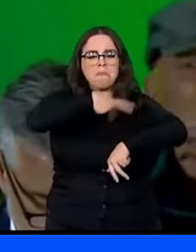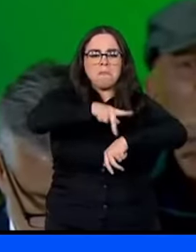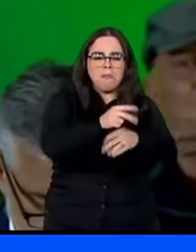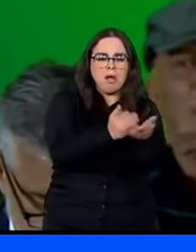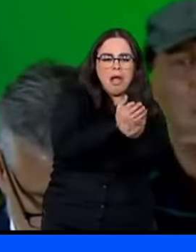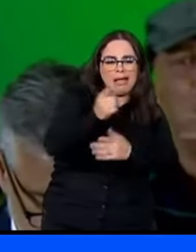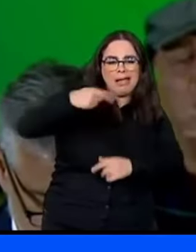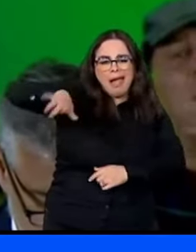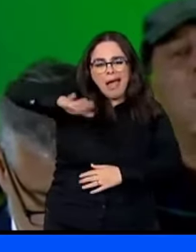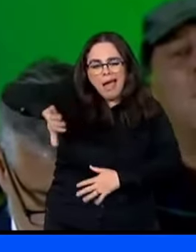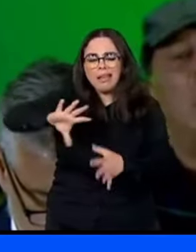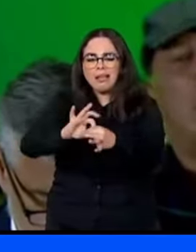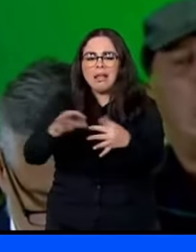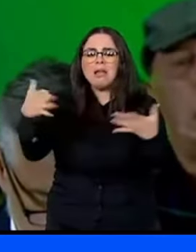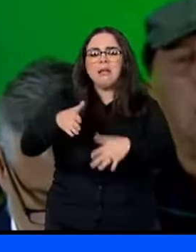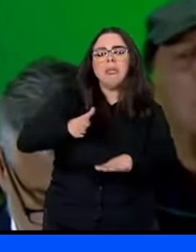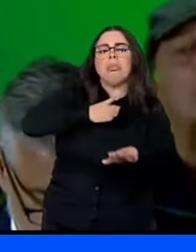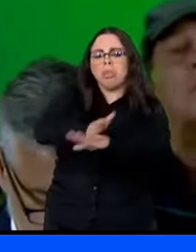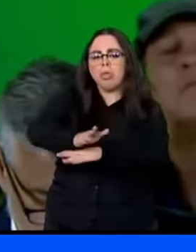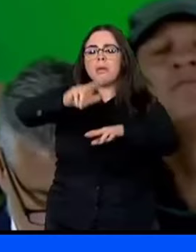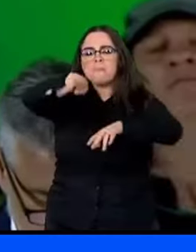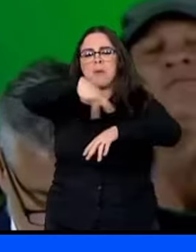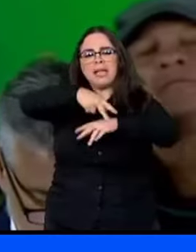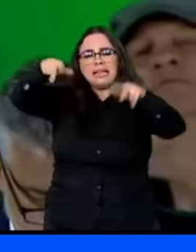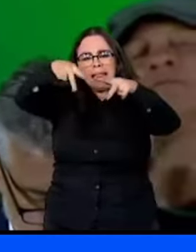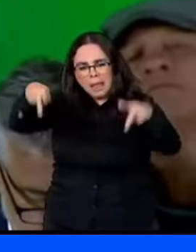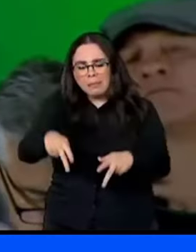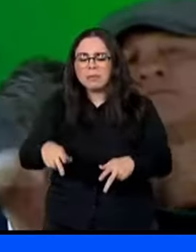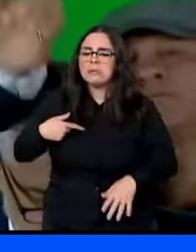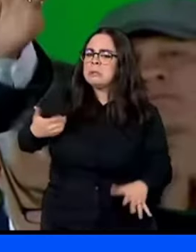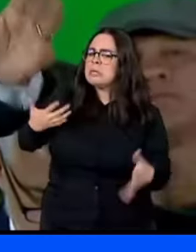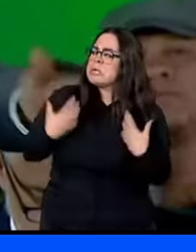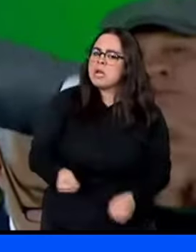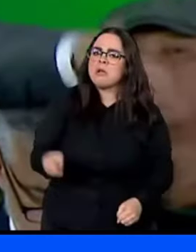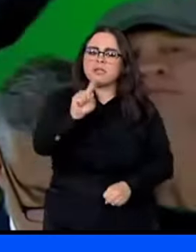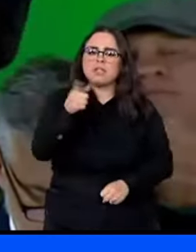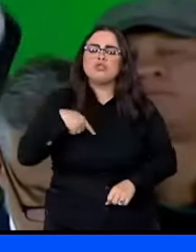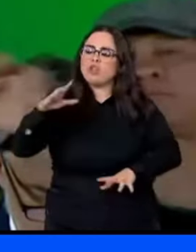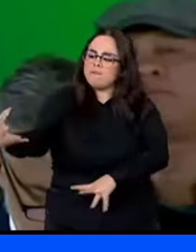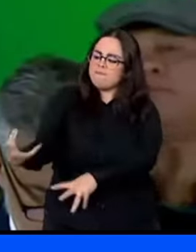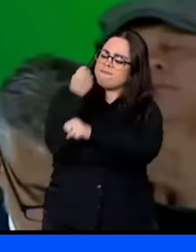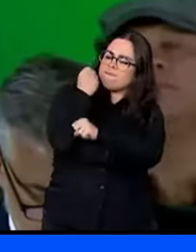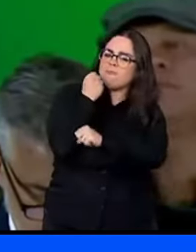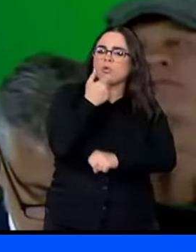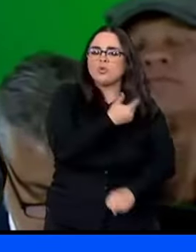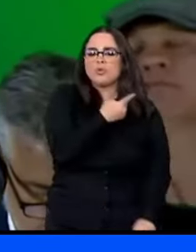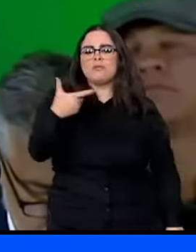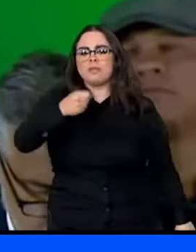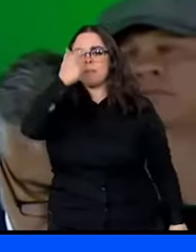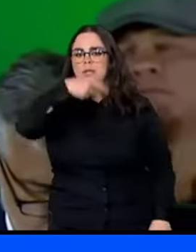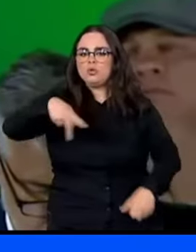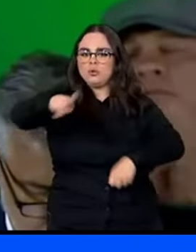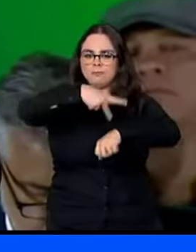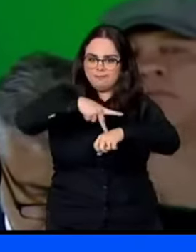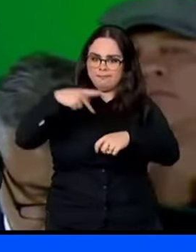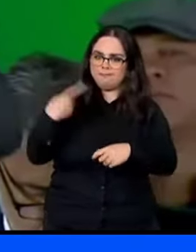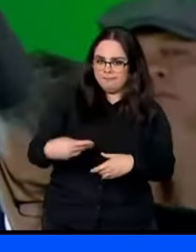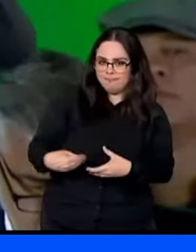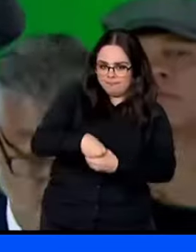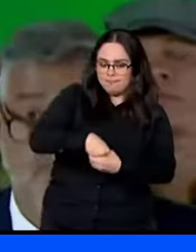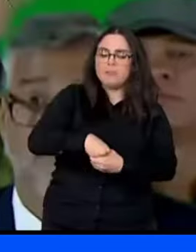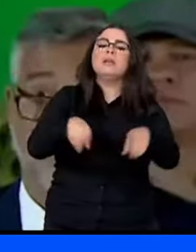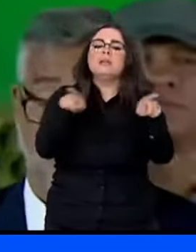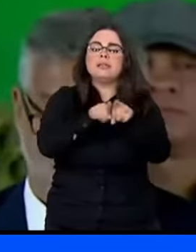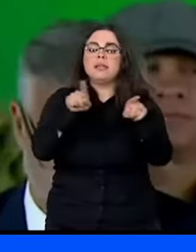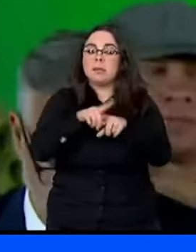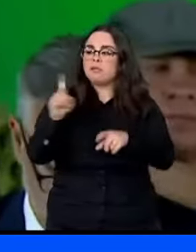faixa de Gaza E agora a invasão No Líbano Ou seja Nós já trouxemos Hoje mais 220 Libanenses Para o E vamos